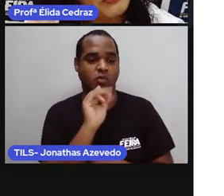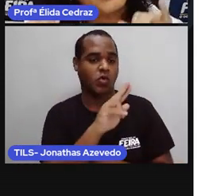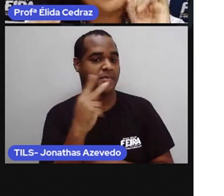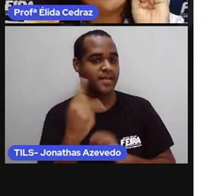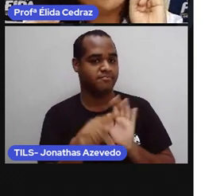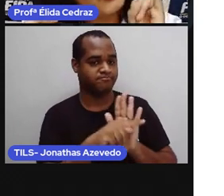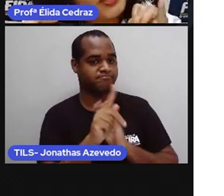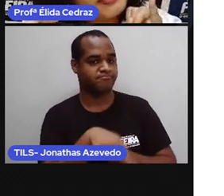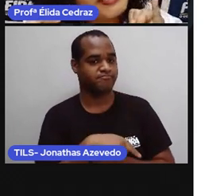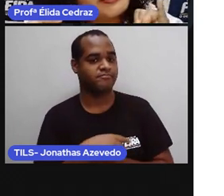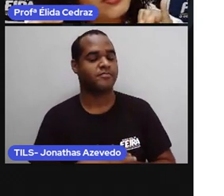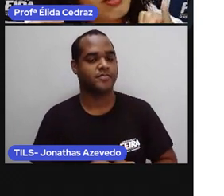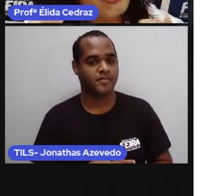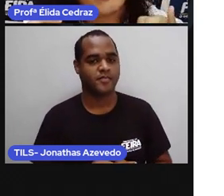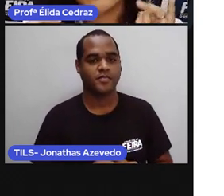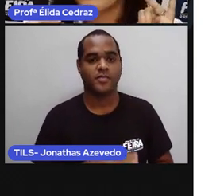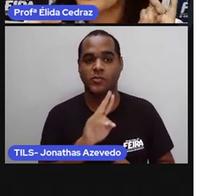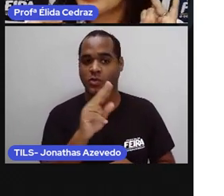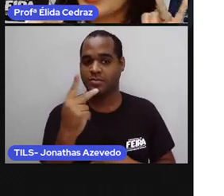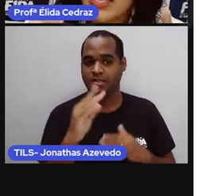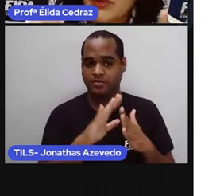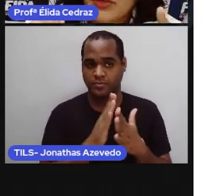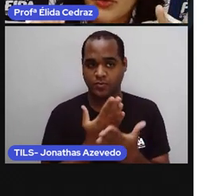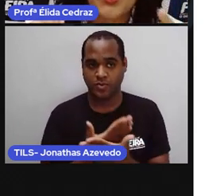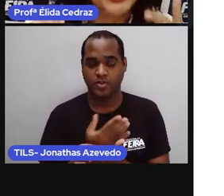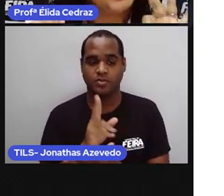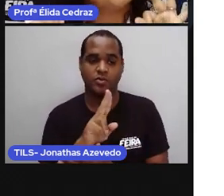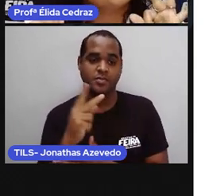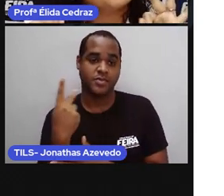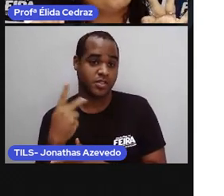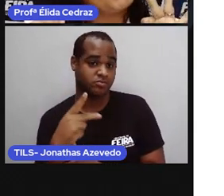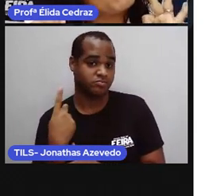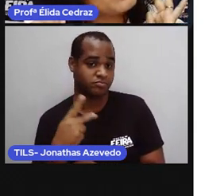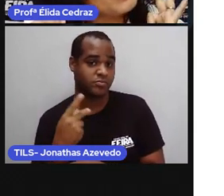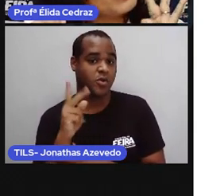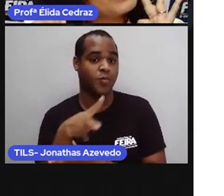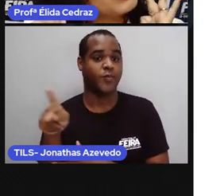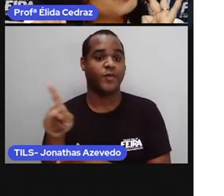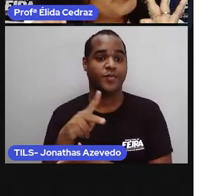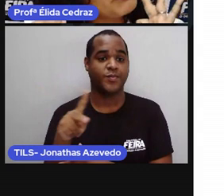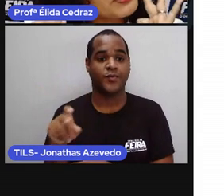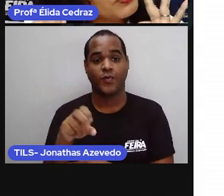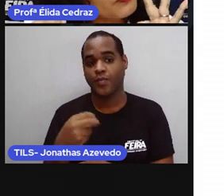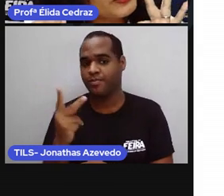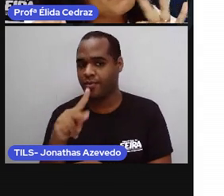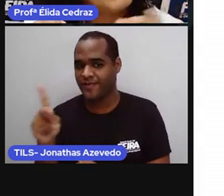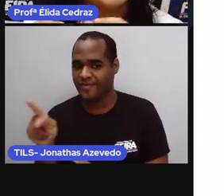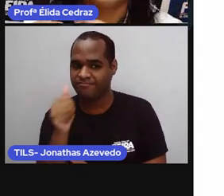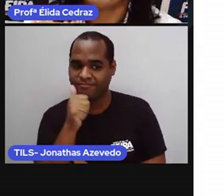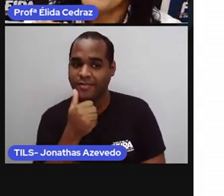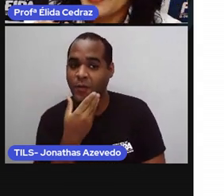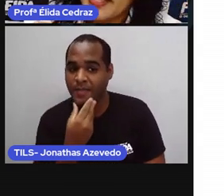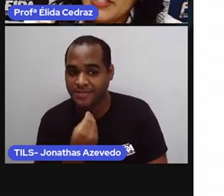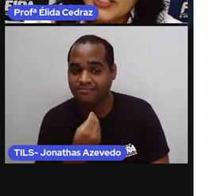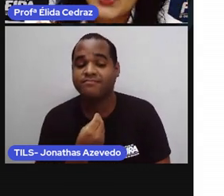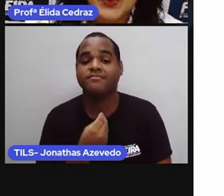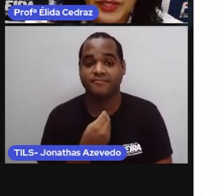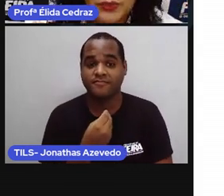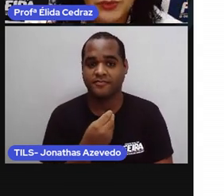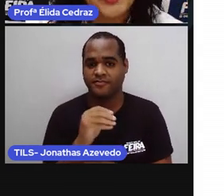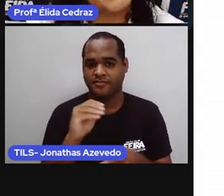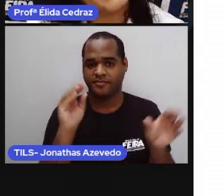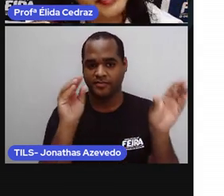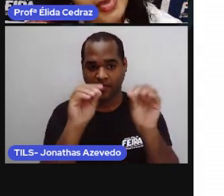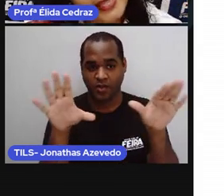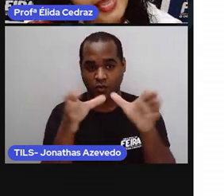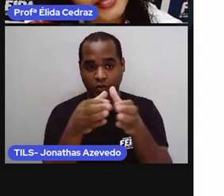próprios nome da escola o seu nome do seu professor da sua professora preencha a sua